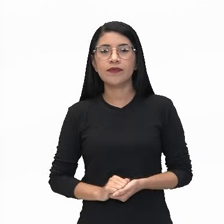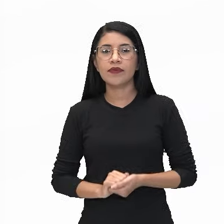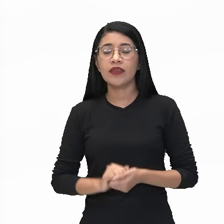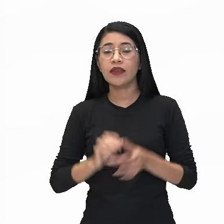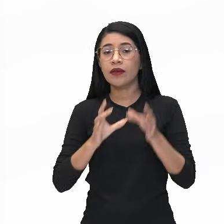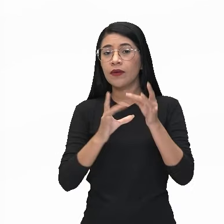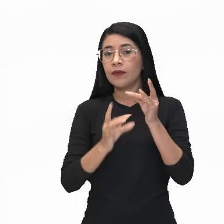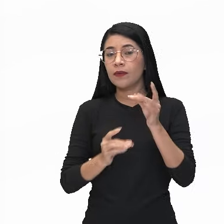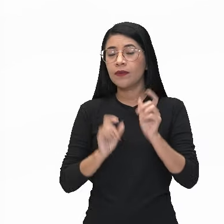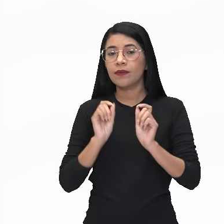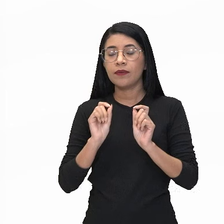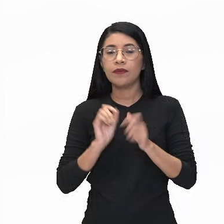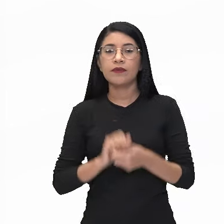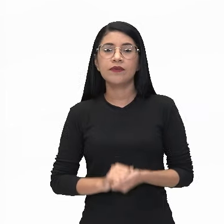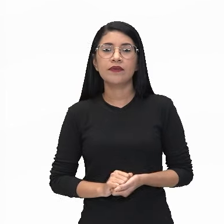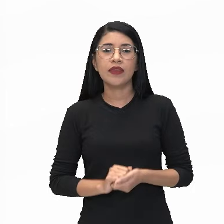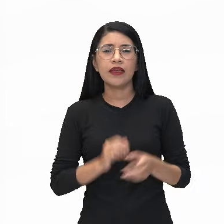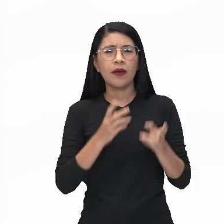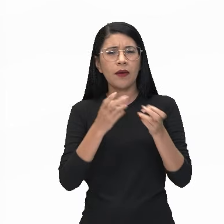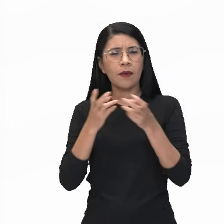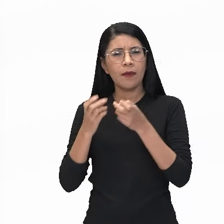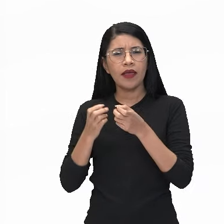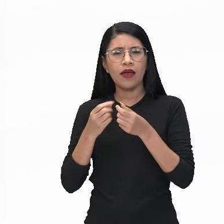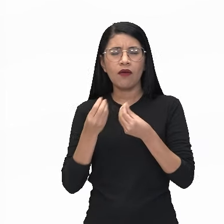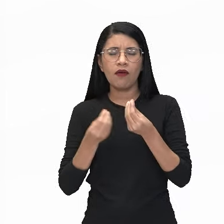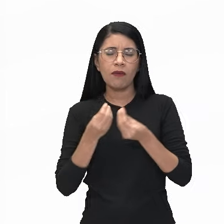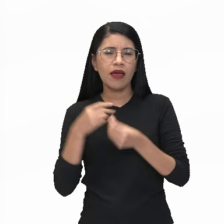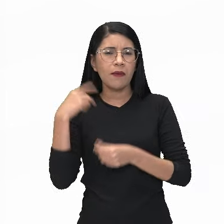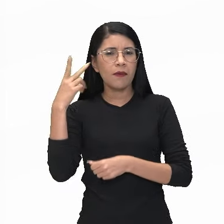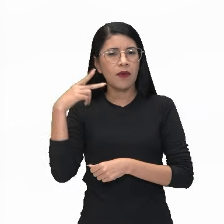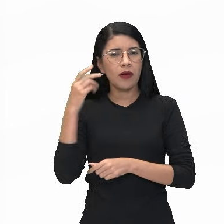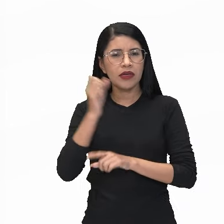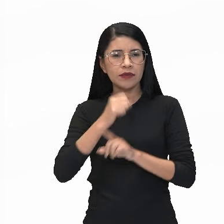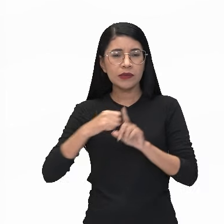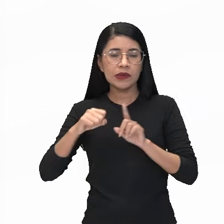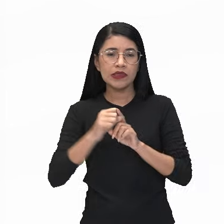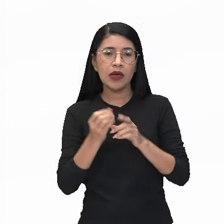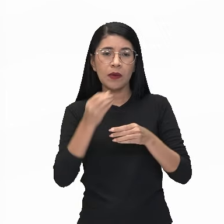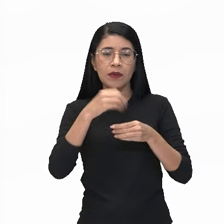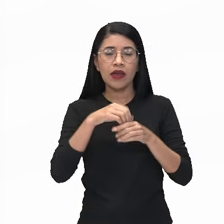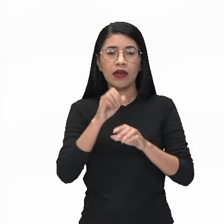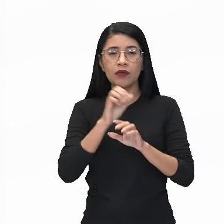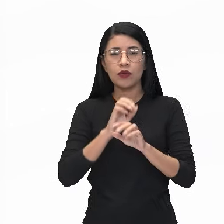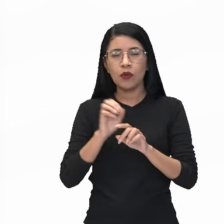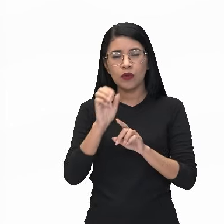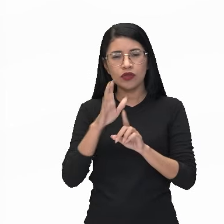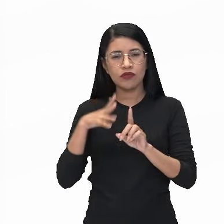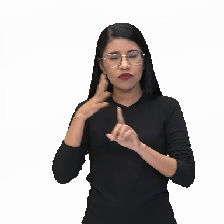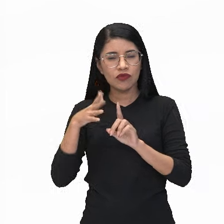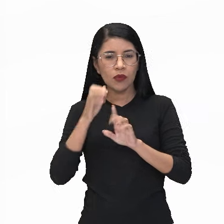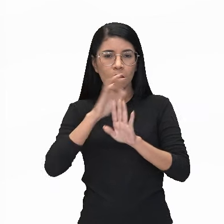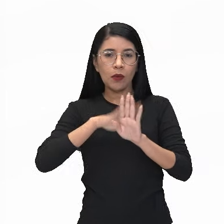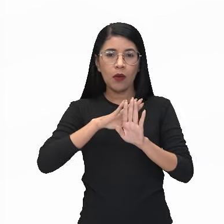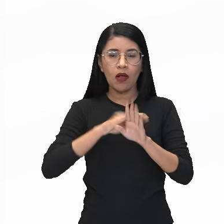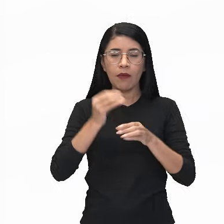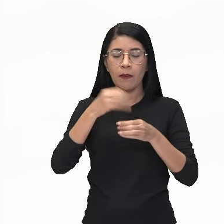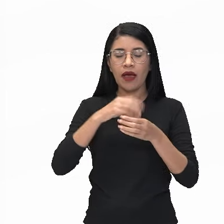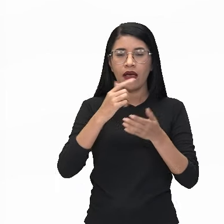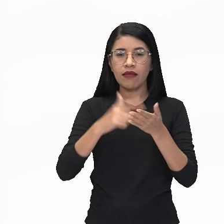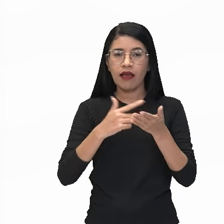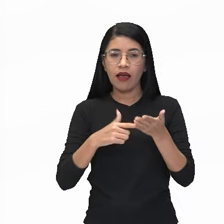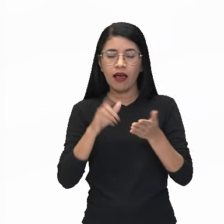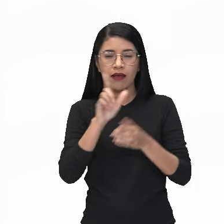Como detalhamento, percepção da dimensão política e social dos discursos e ideologias presentes nas obras